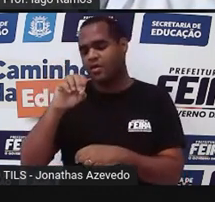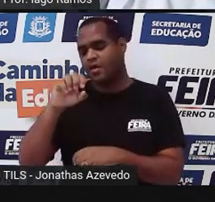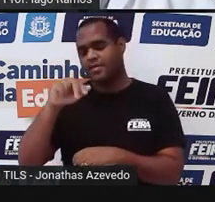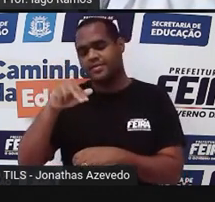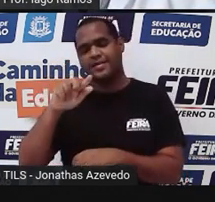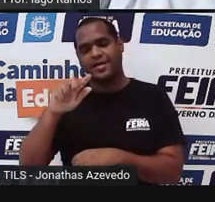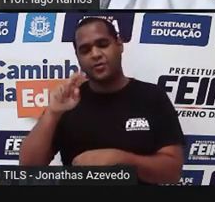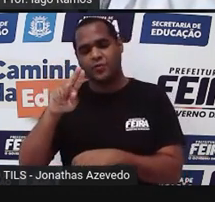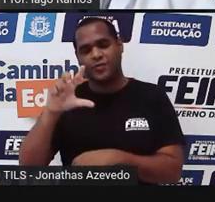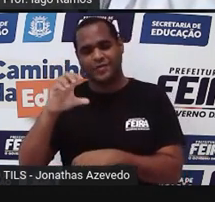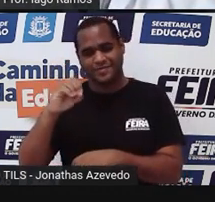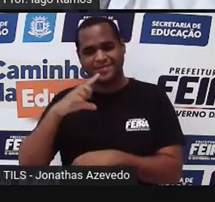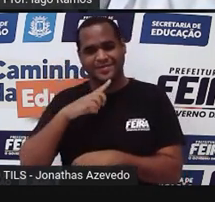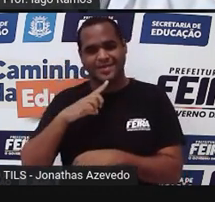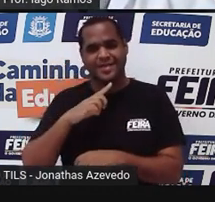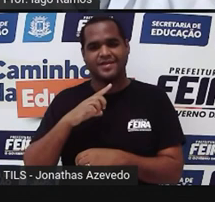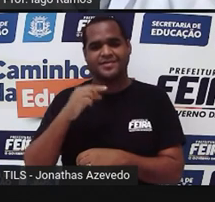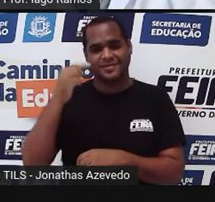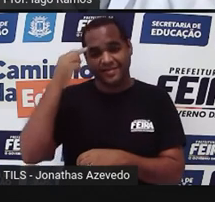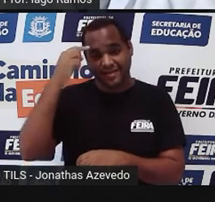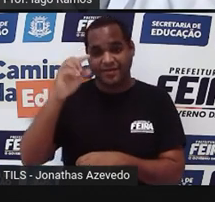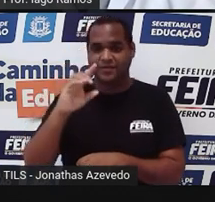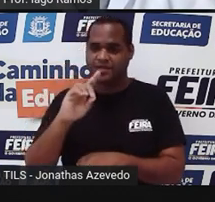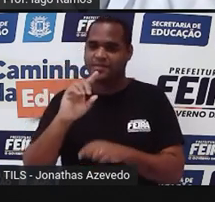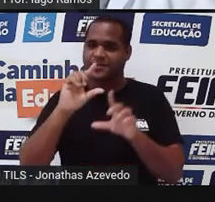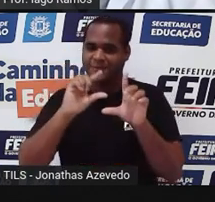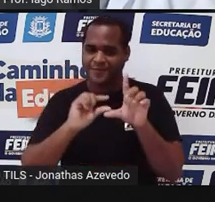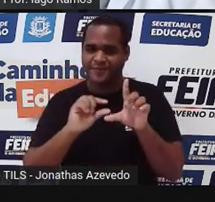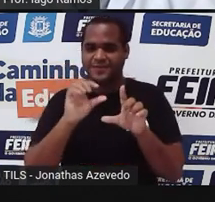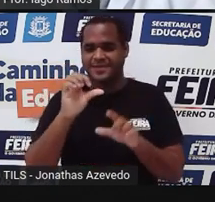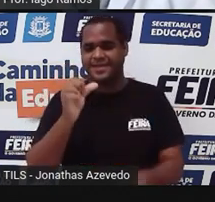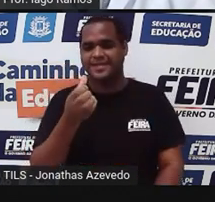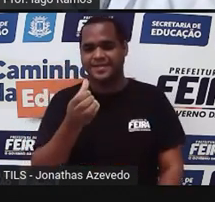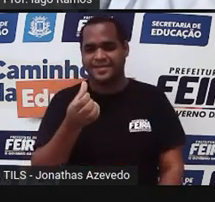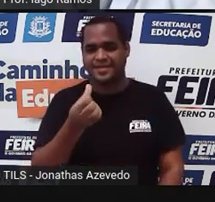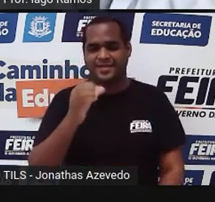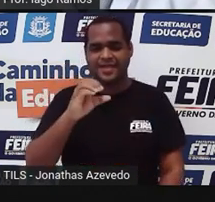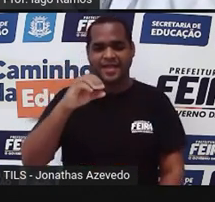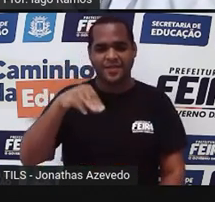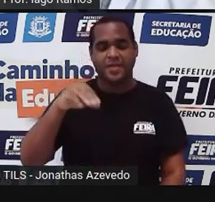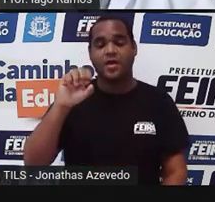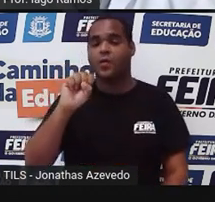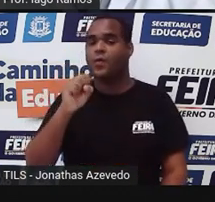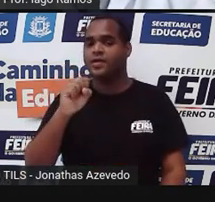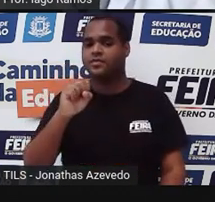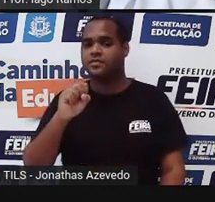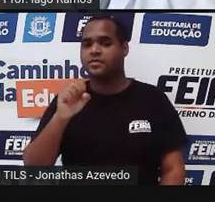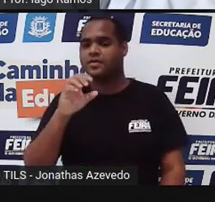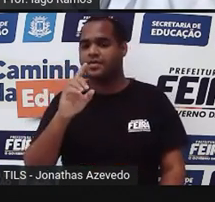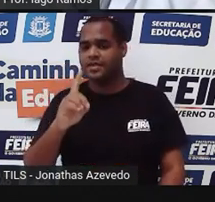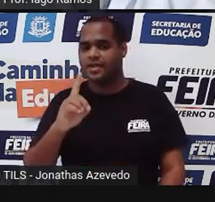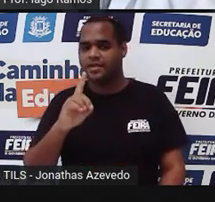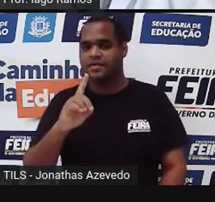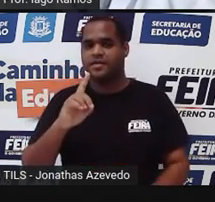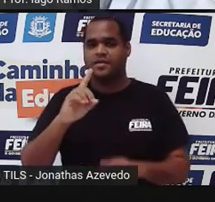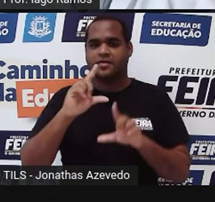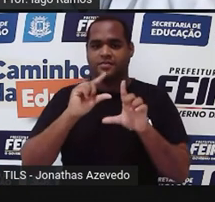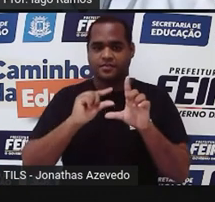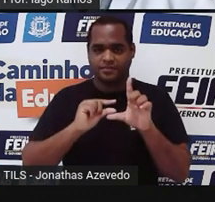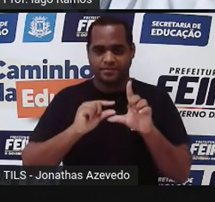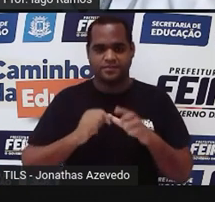o 6 ali é o D minúsculo que eu estou chamando de diagonal menor. O 8 é o D maiúsculo que vai ser a diagonal maior.